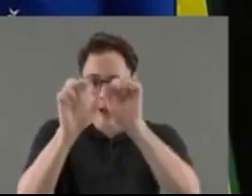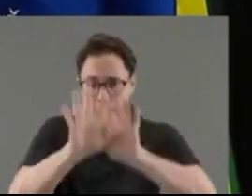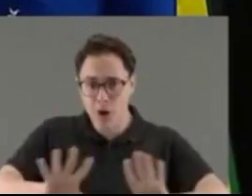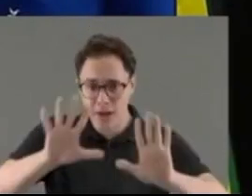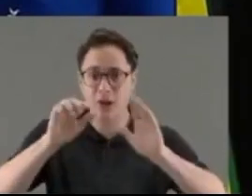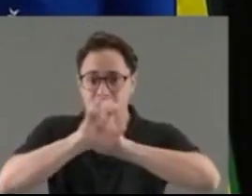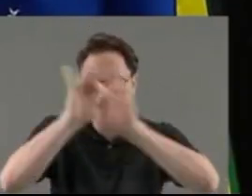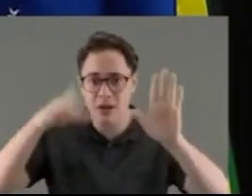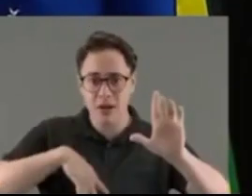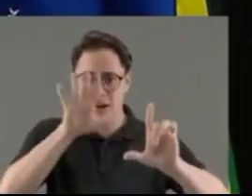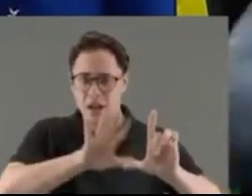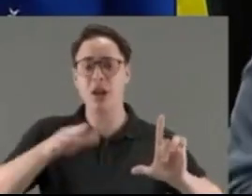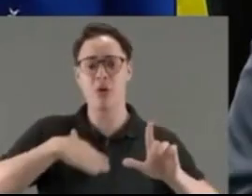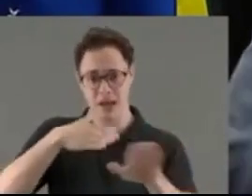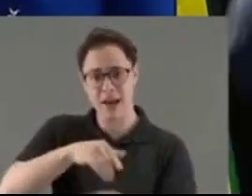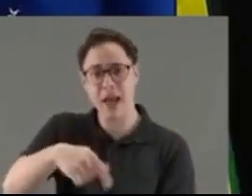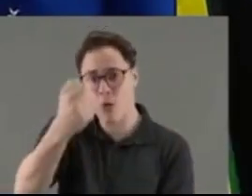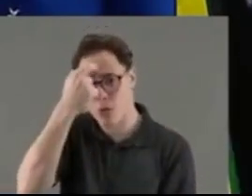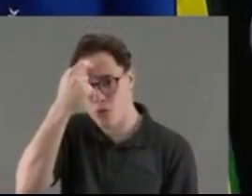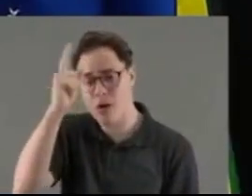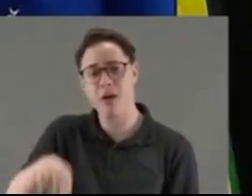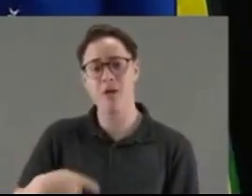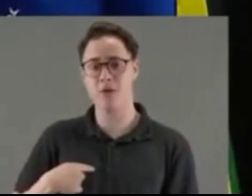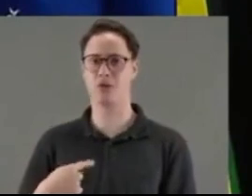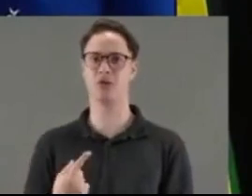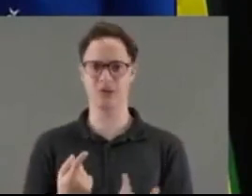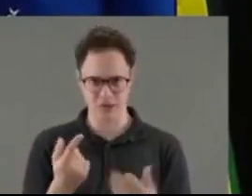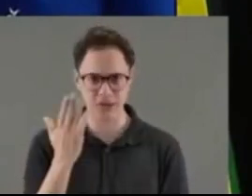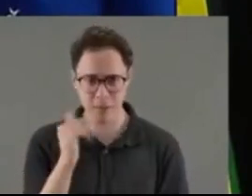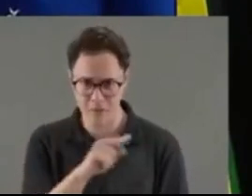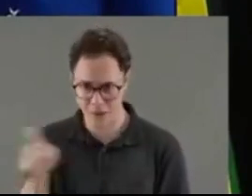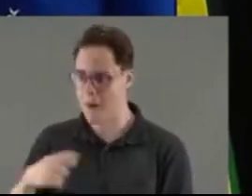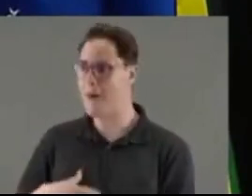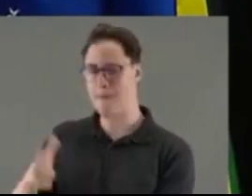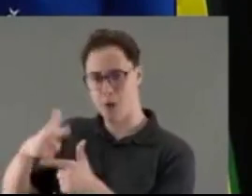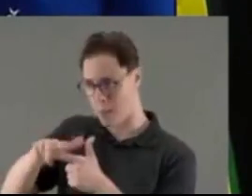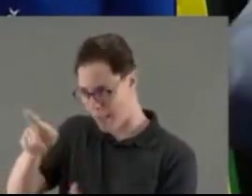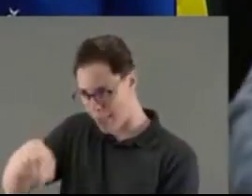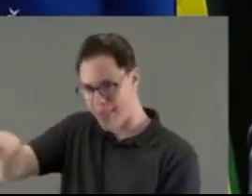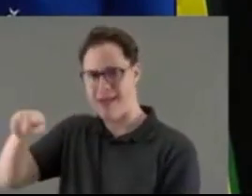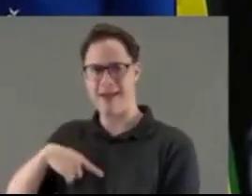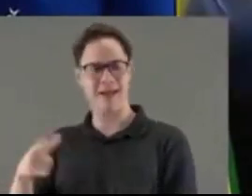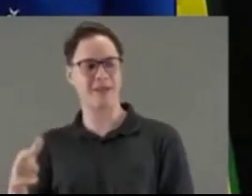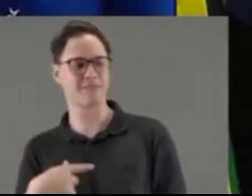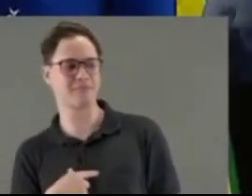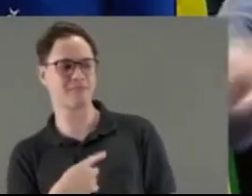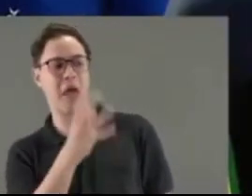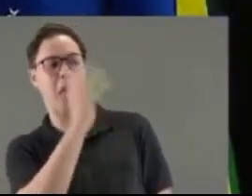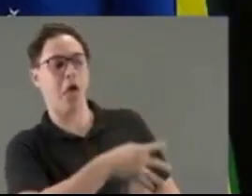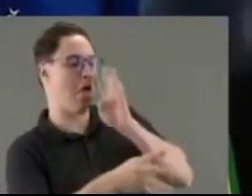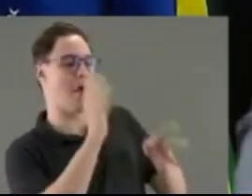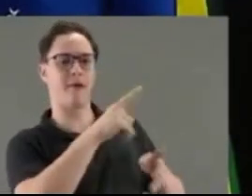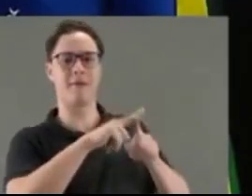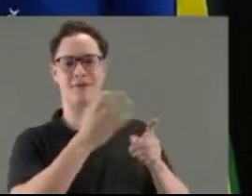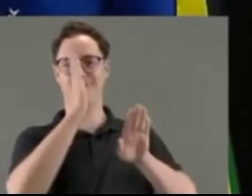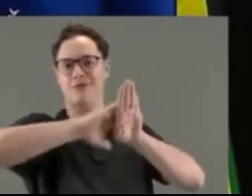que eu tenho na minha vida, e Deus, quando eu entrei na política, é a consciência. Eu devo... Sabe o que é o problema dos patifeiros? É porque eles acusam do que eles fazem. Porque se fossem eles, eles